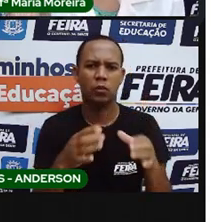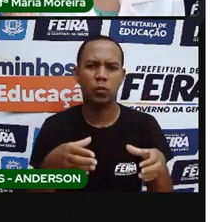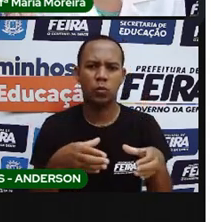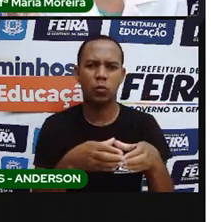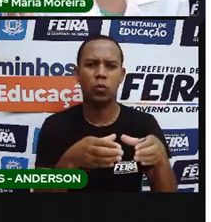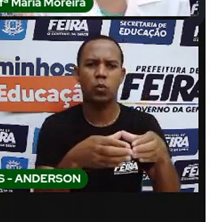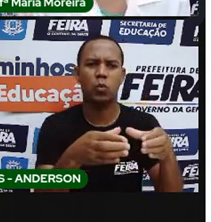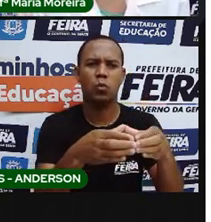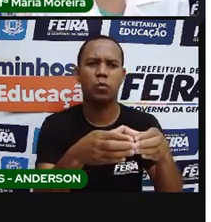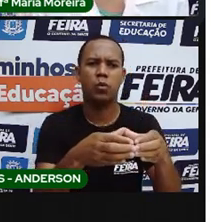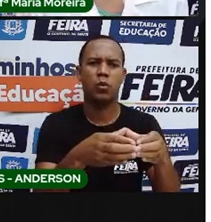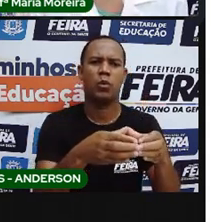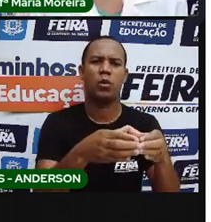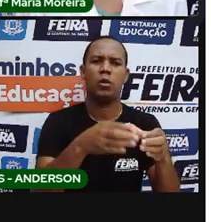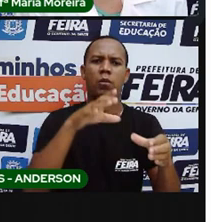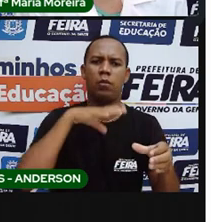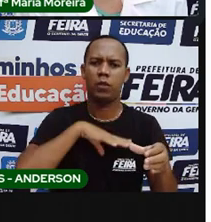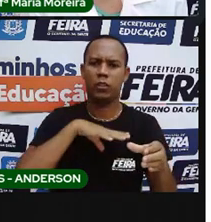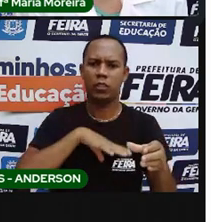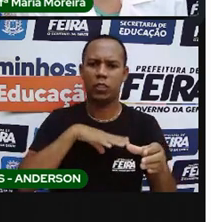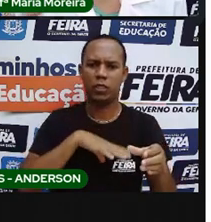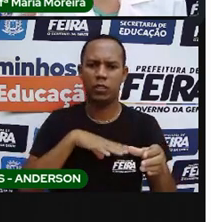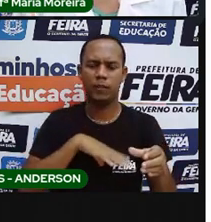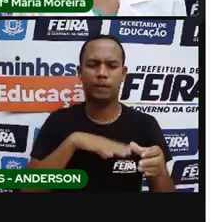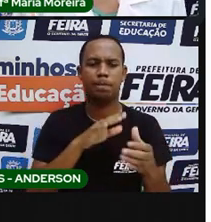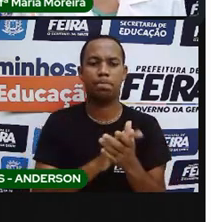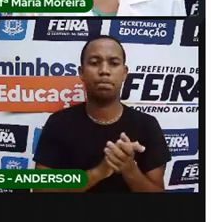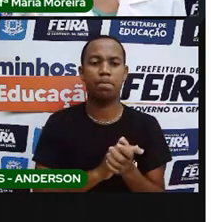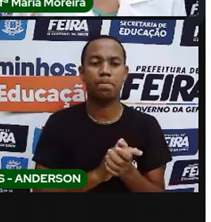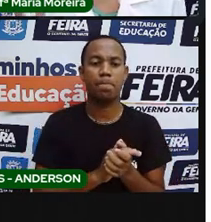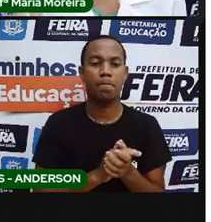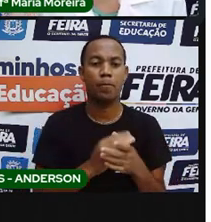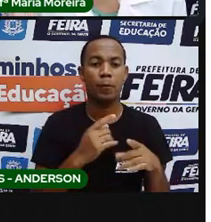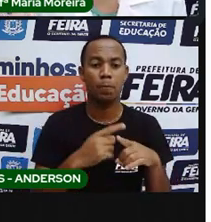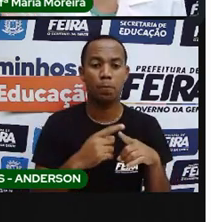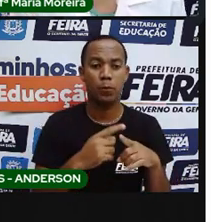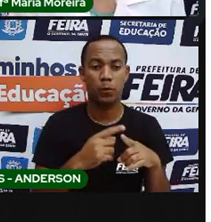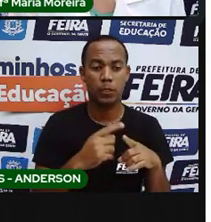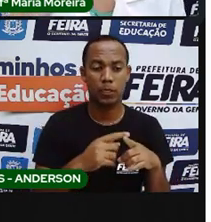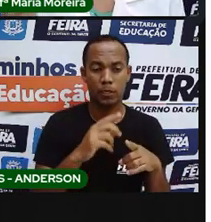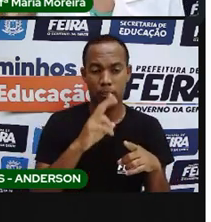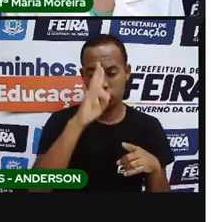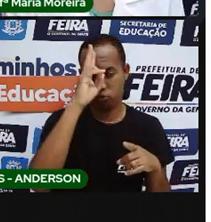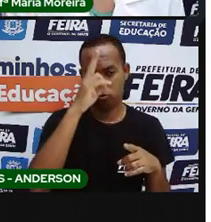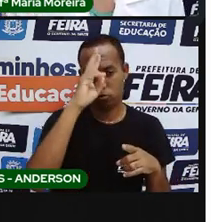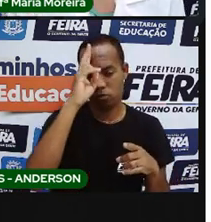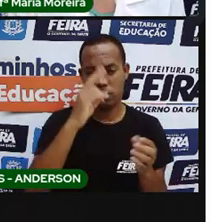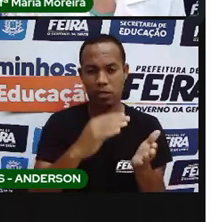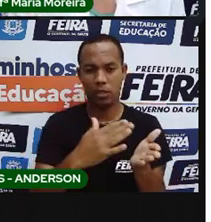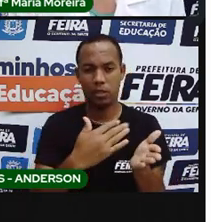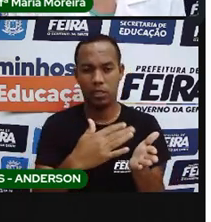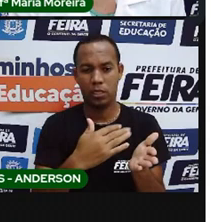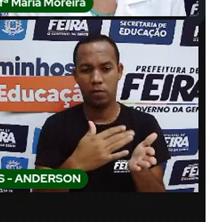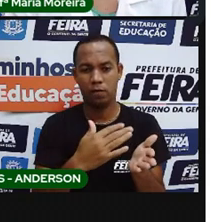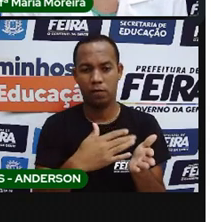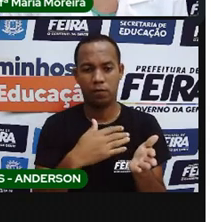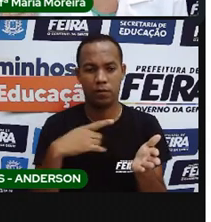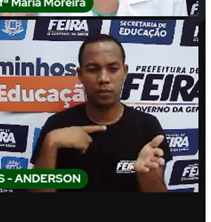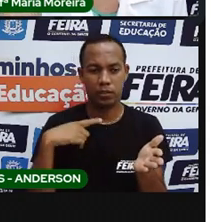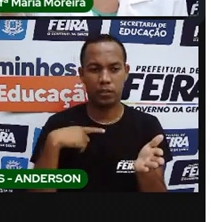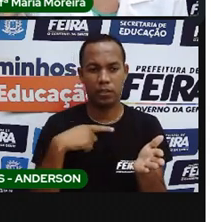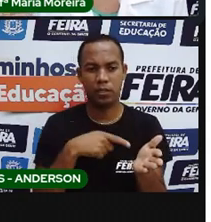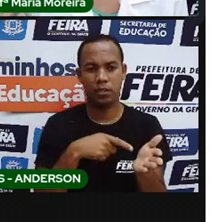ano de 1500 como o primeiro contato, porque historicamente, na verdade, na maioria dos livros que são disponibilizados para vocês,